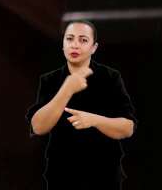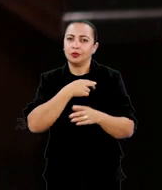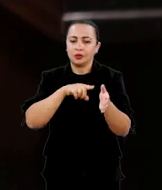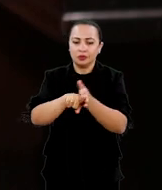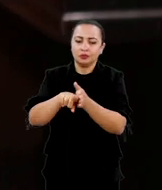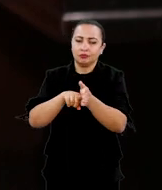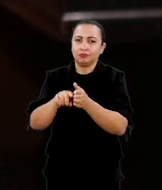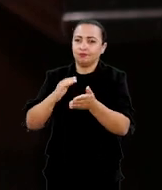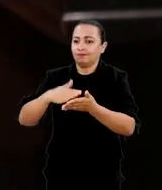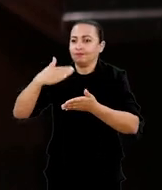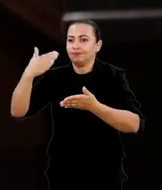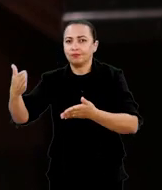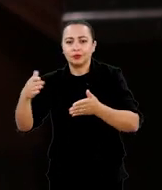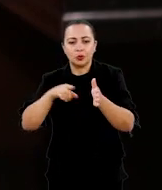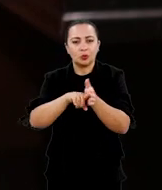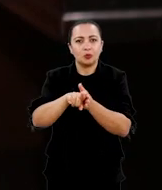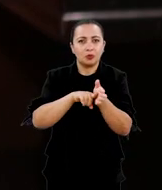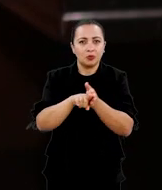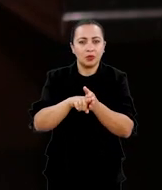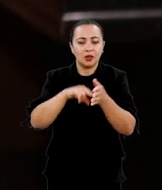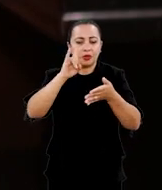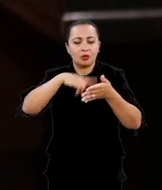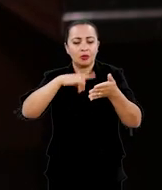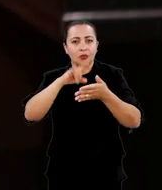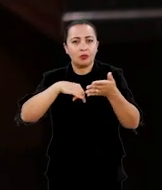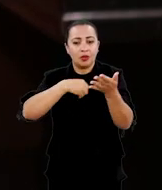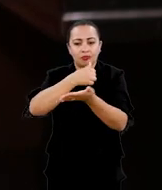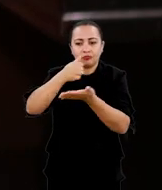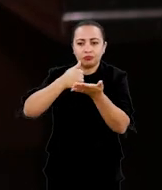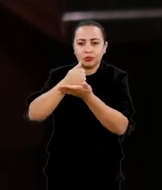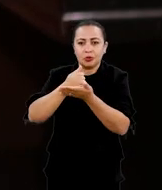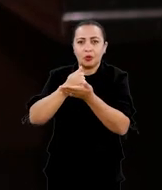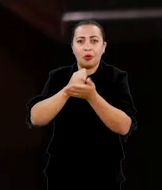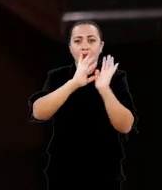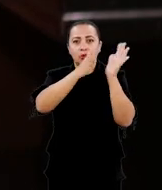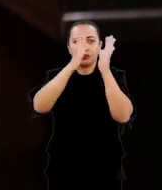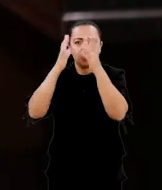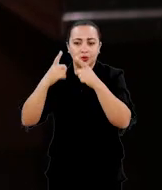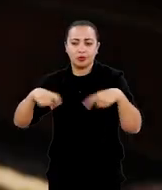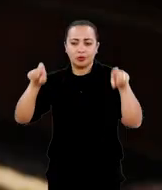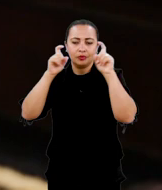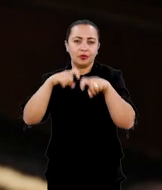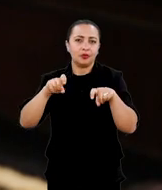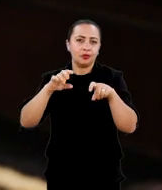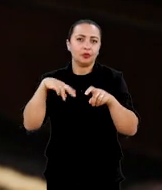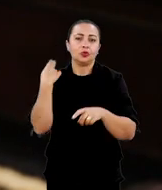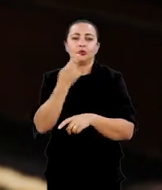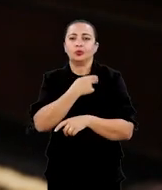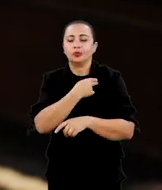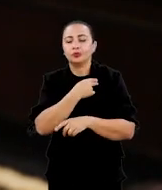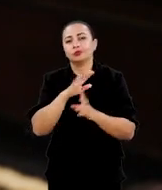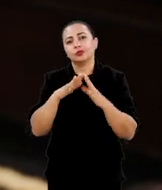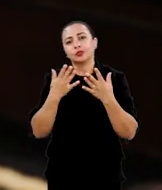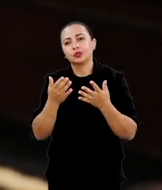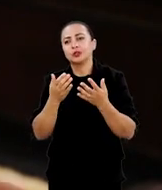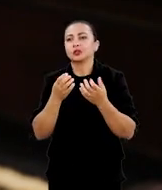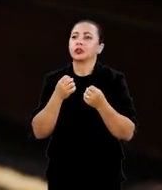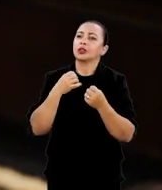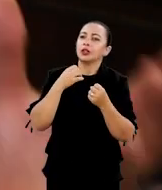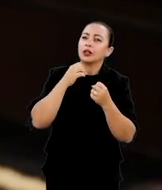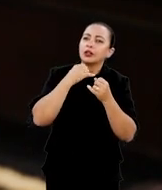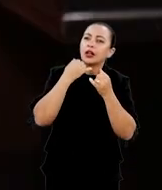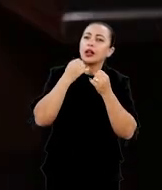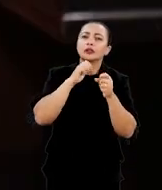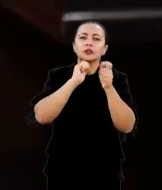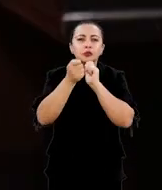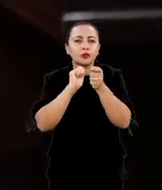de nossa pesquisa. Através de uma pesquisa documental, notadamente através de uma hemeroteca digital, a gente, por conta das